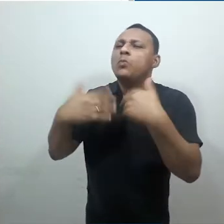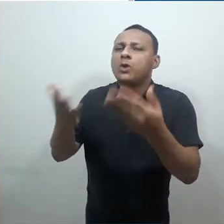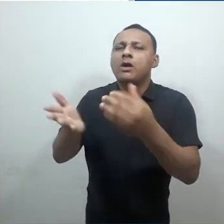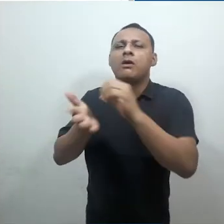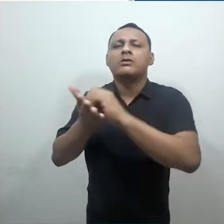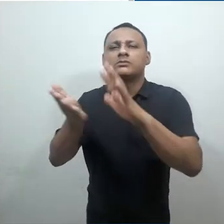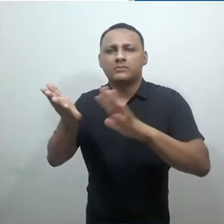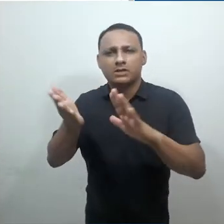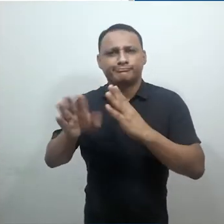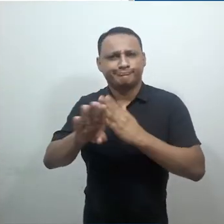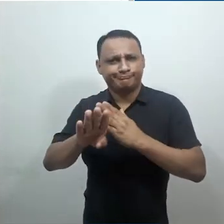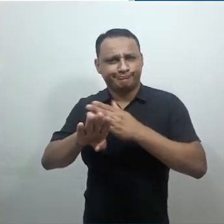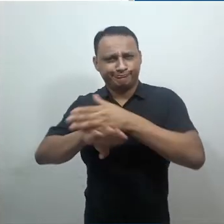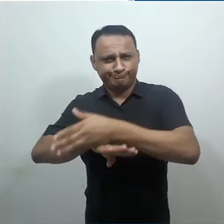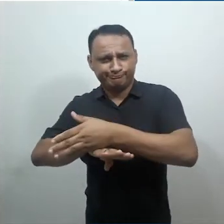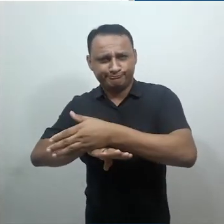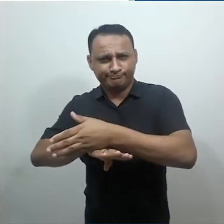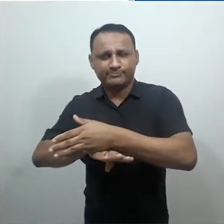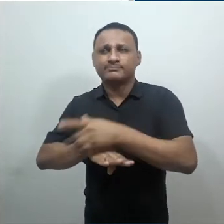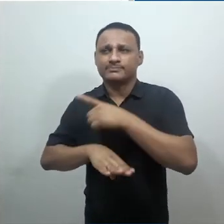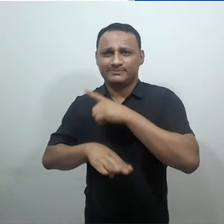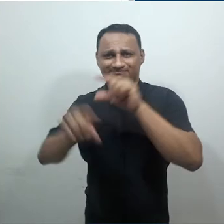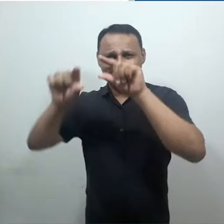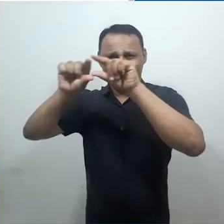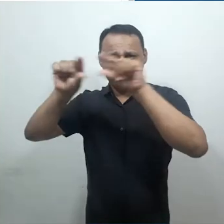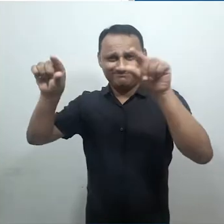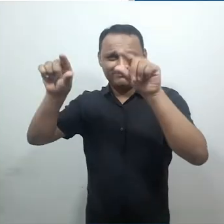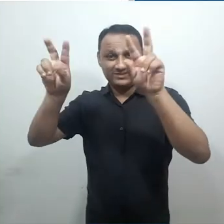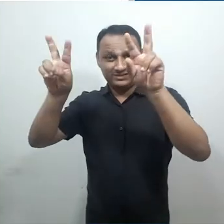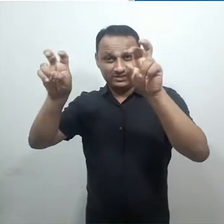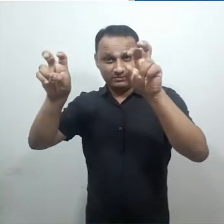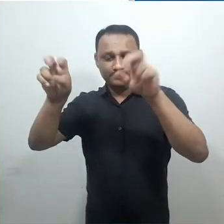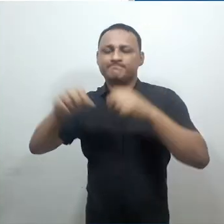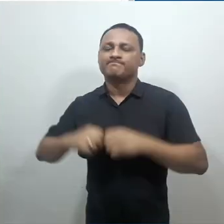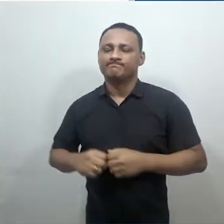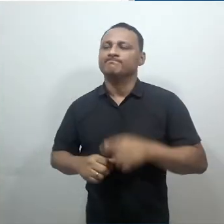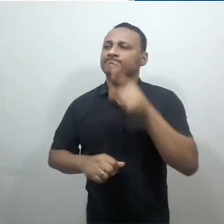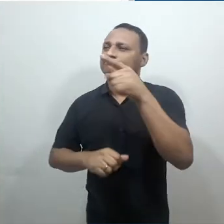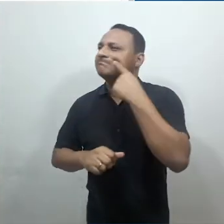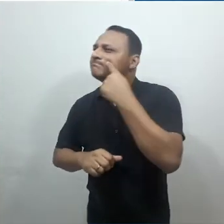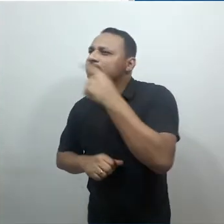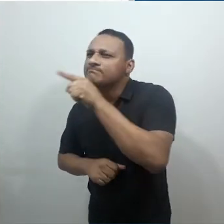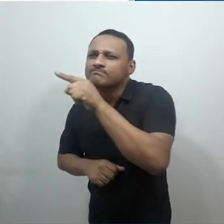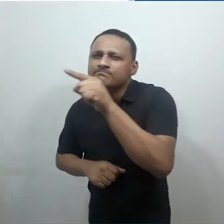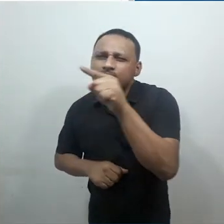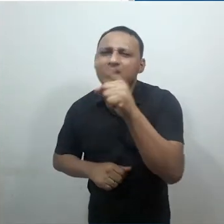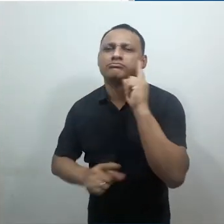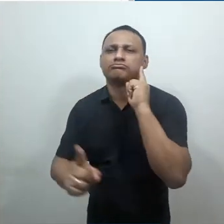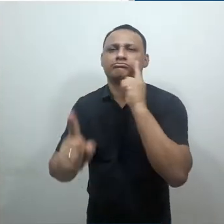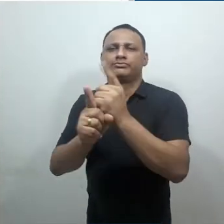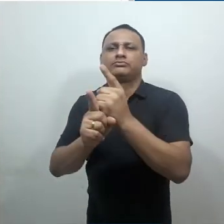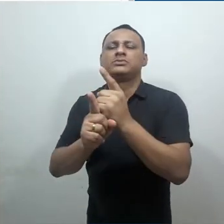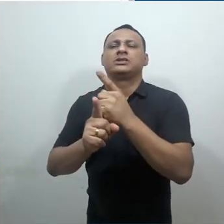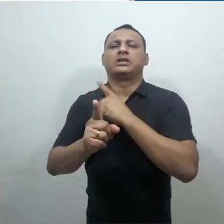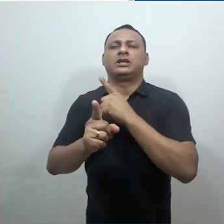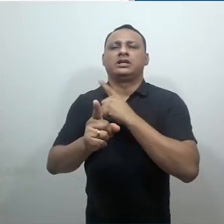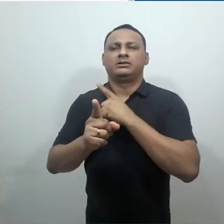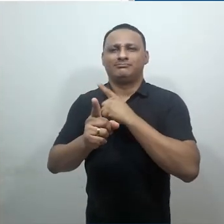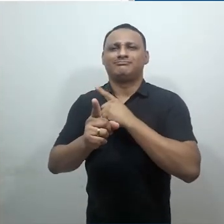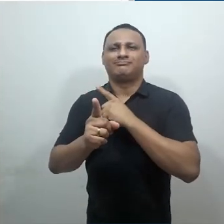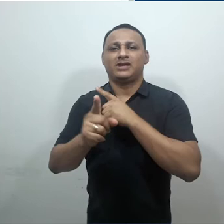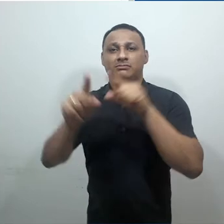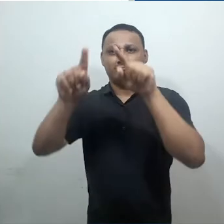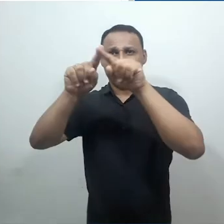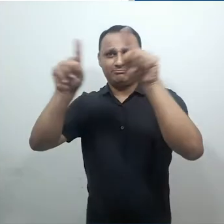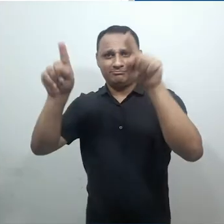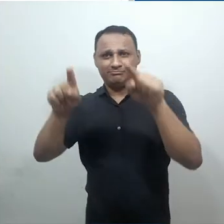a tarefa acessando a atividade tarefa, é o nome dela. Reconheço uma atividade do tipo tarefa por seu ícone, uma